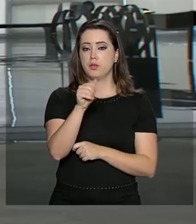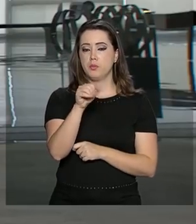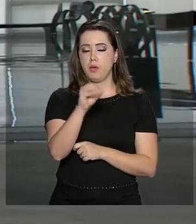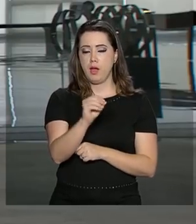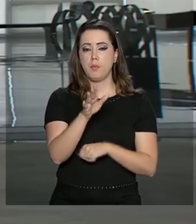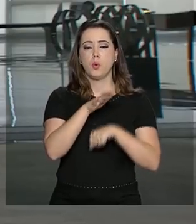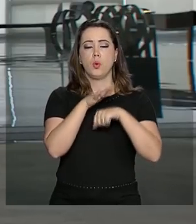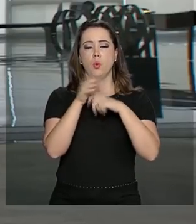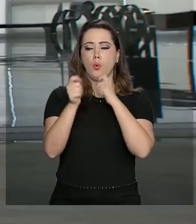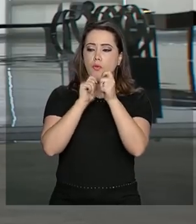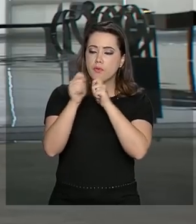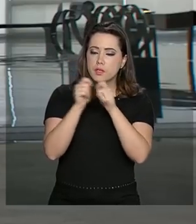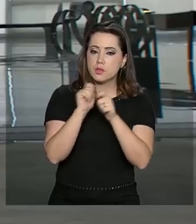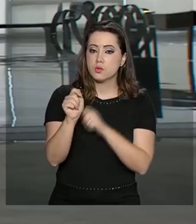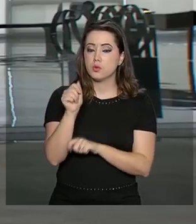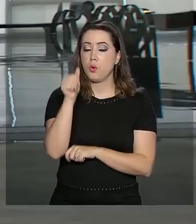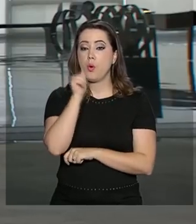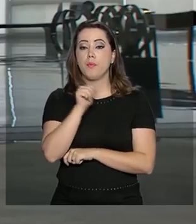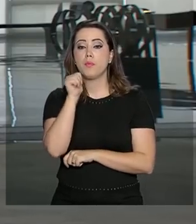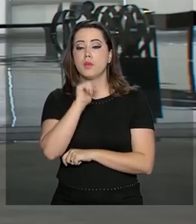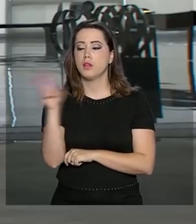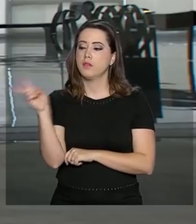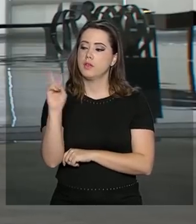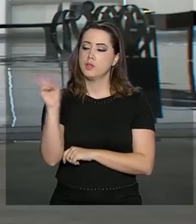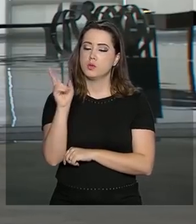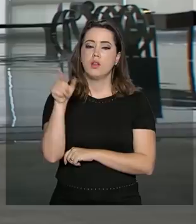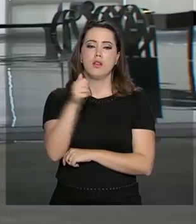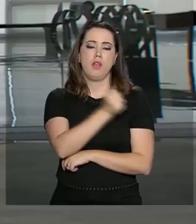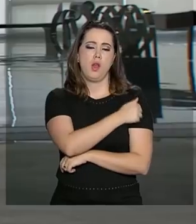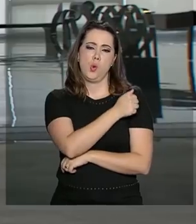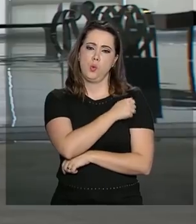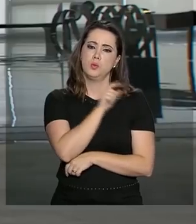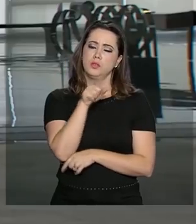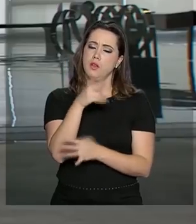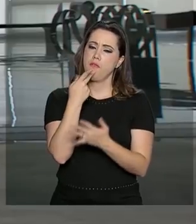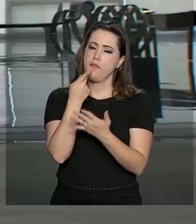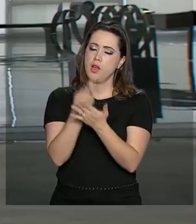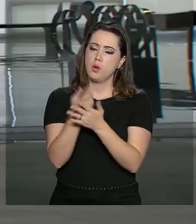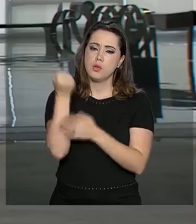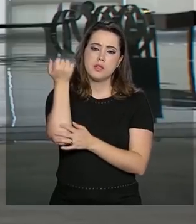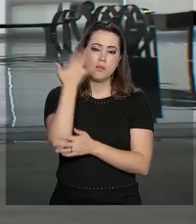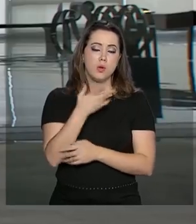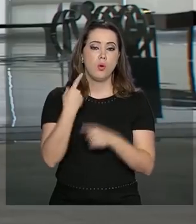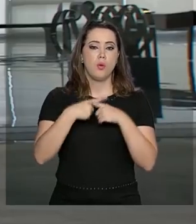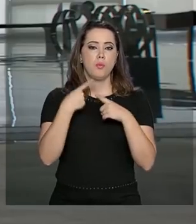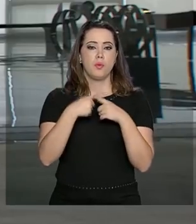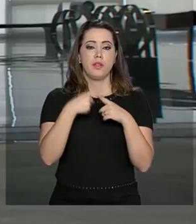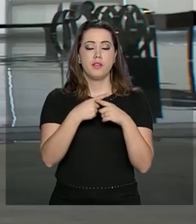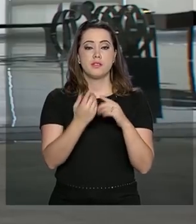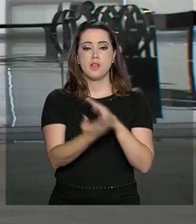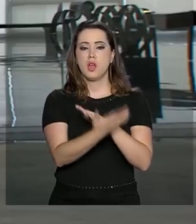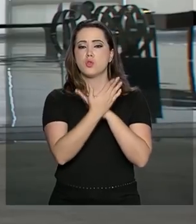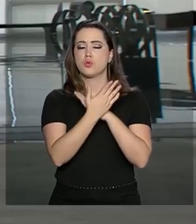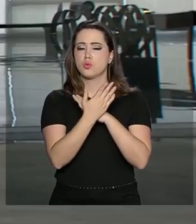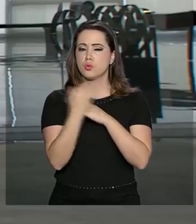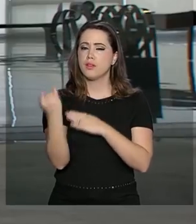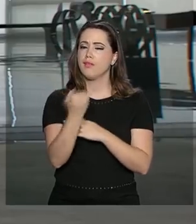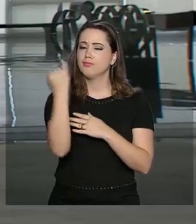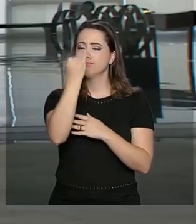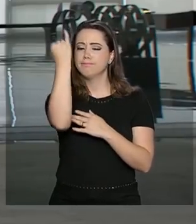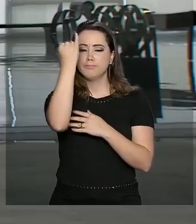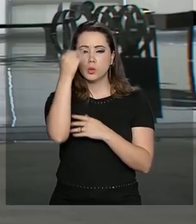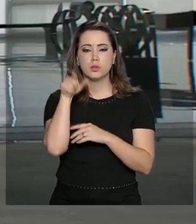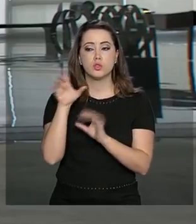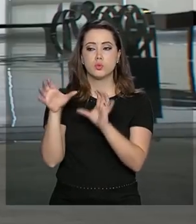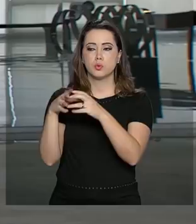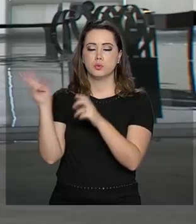venezuelana, a estudante Ana Quilarque, que explicou por que essa ajuda humanitária é tão importante para os